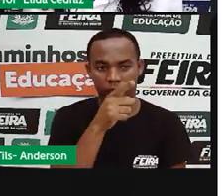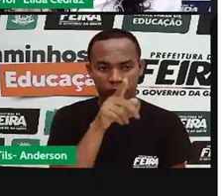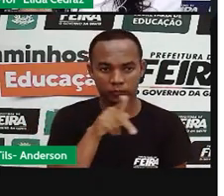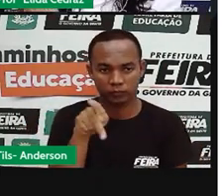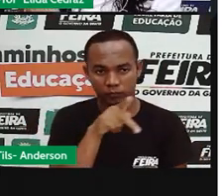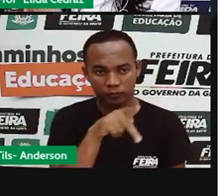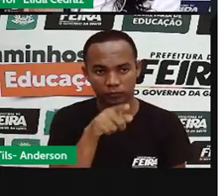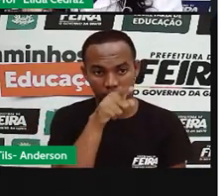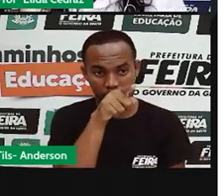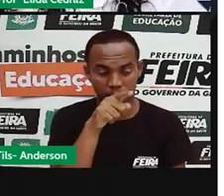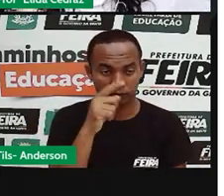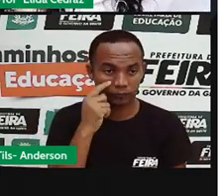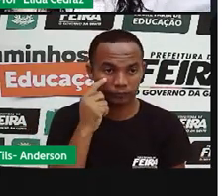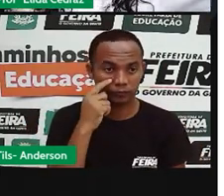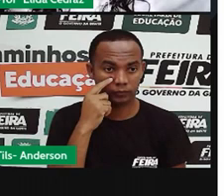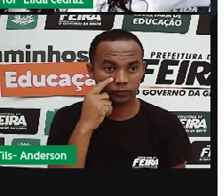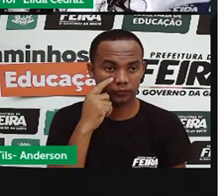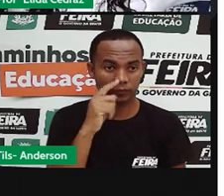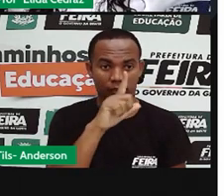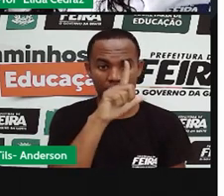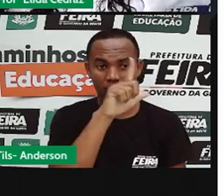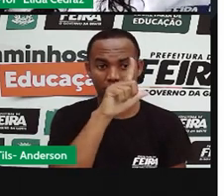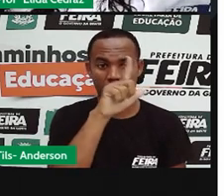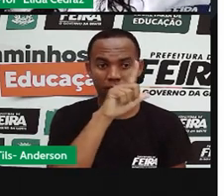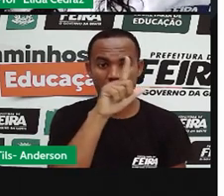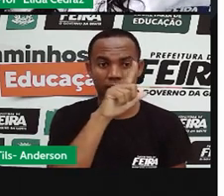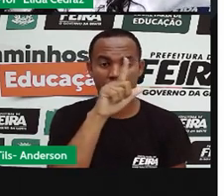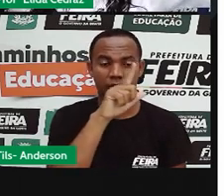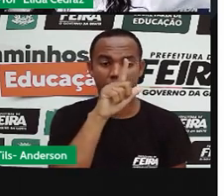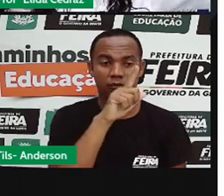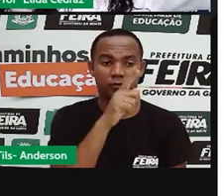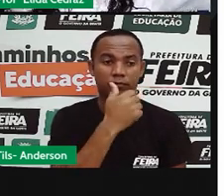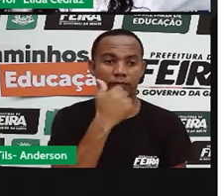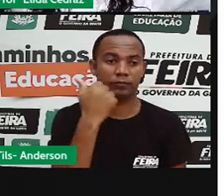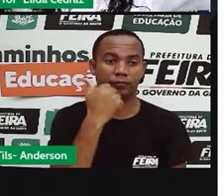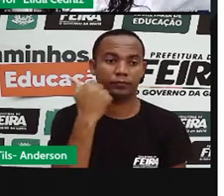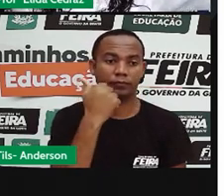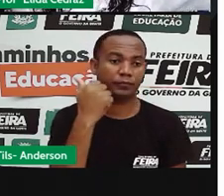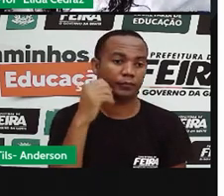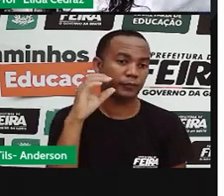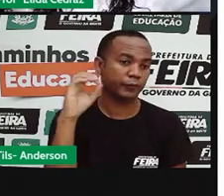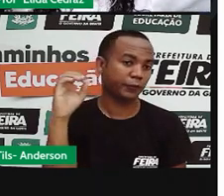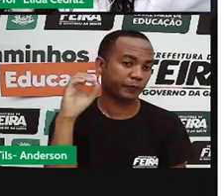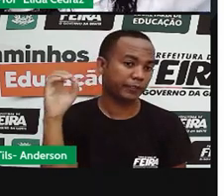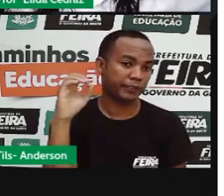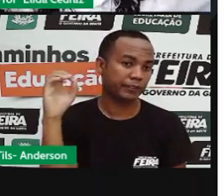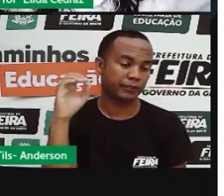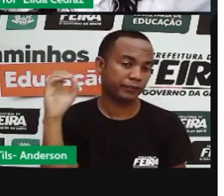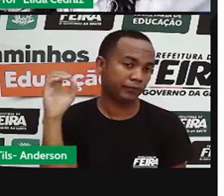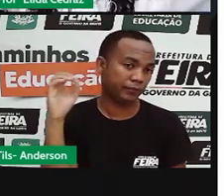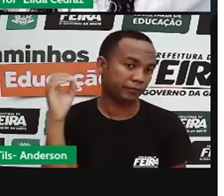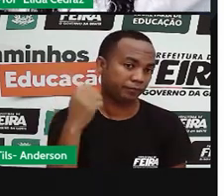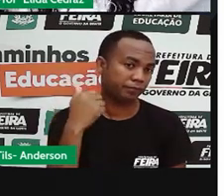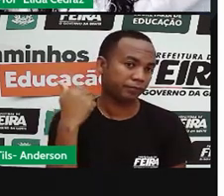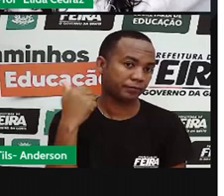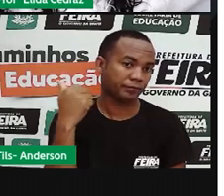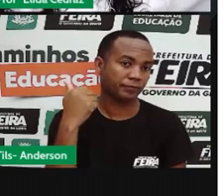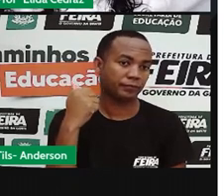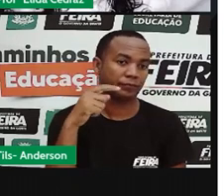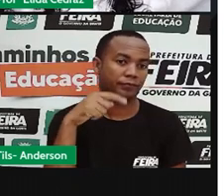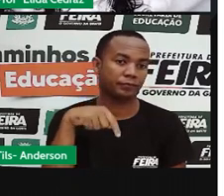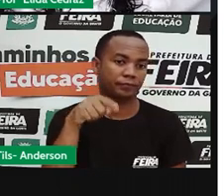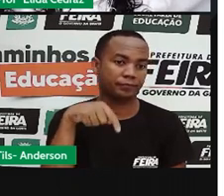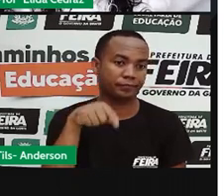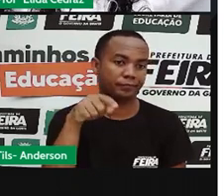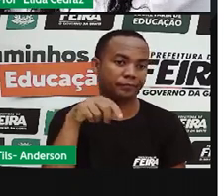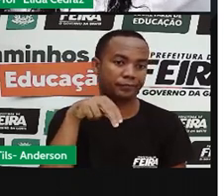é leste. Quando você abre, sim, o Oeste. O que está à nossa frente é o